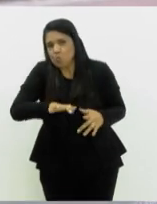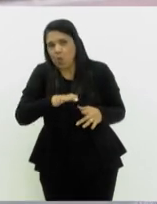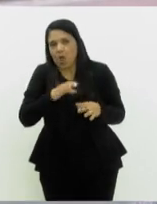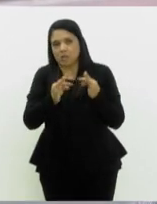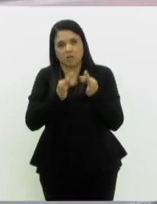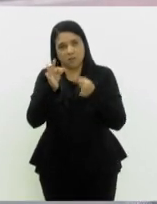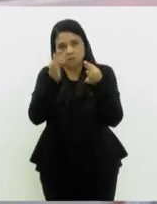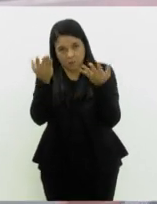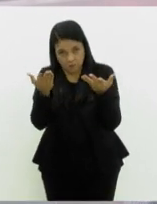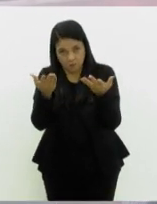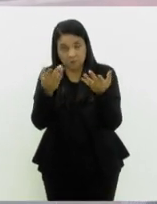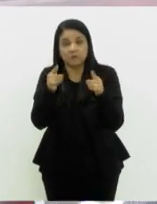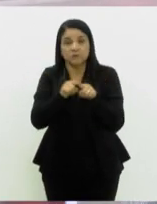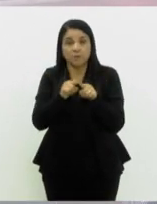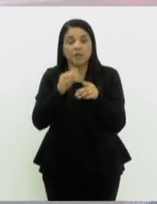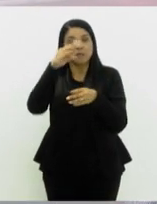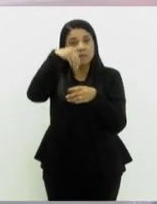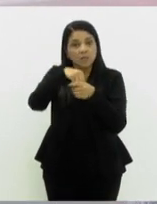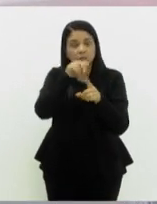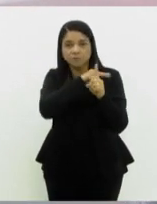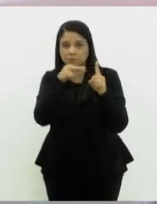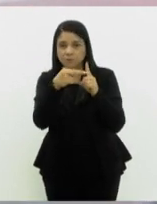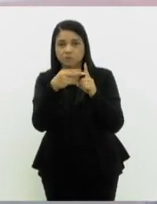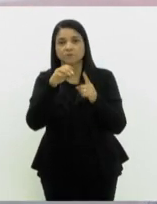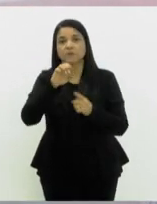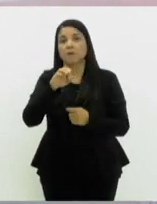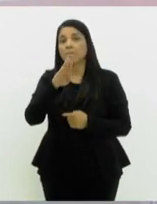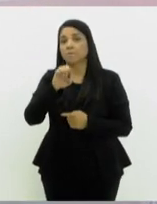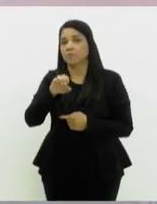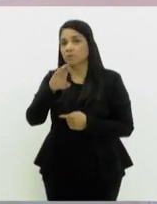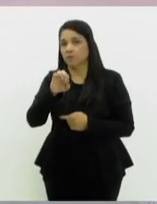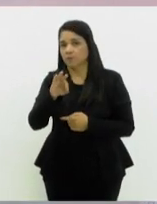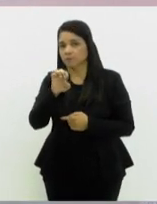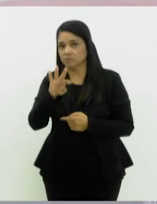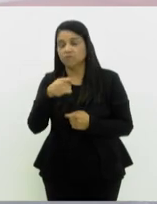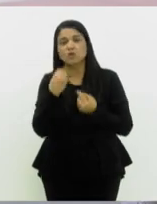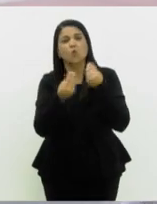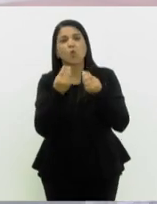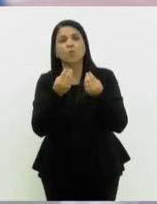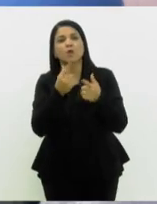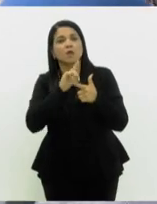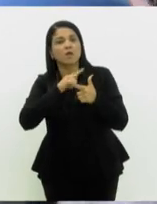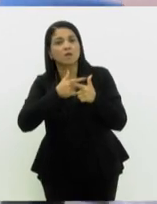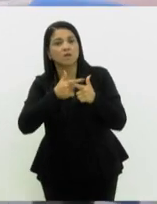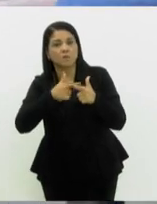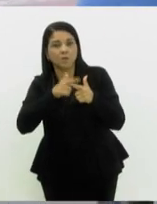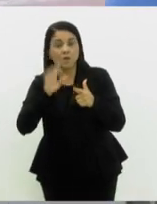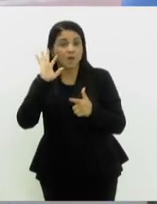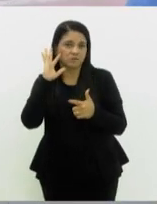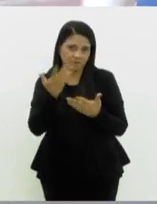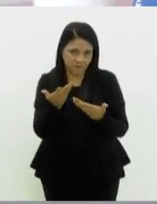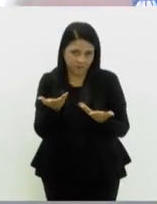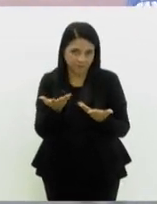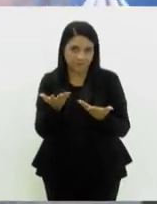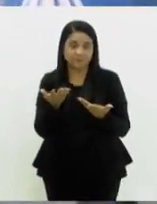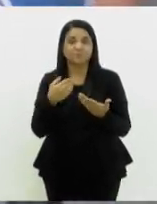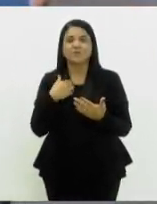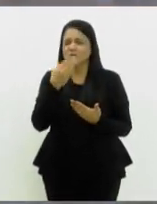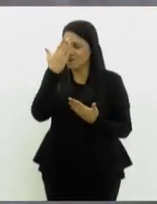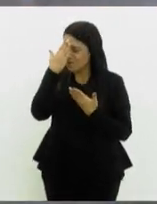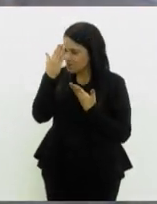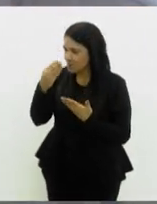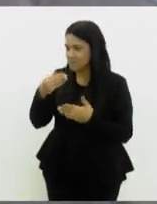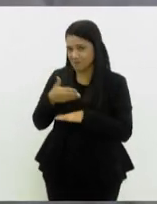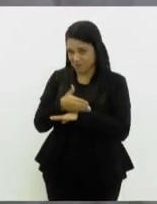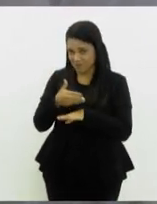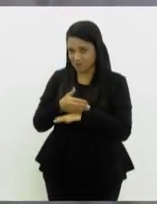dentro de uma perspectiva bioética e também do direito, como é que a gente pode resolver esses conflitos. Sr. Josemar, obrigado pela participação. Vicente,